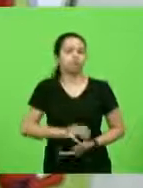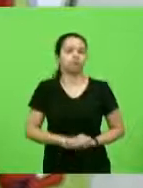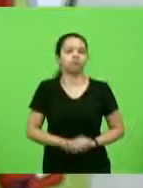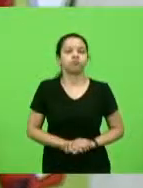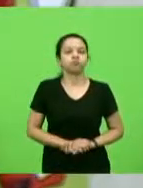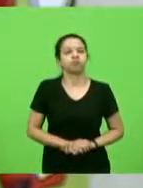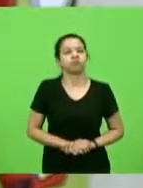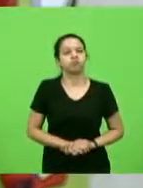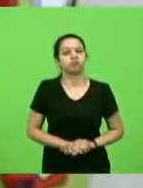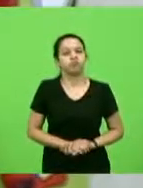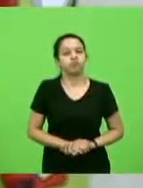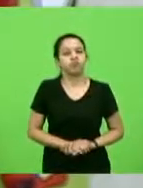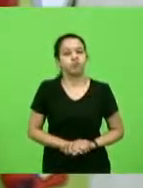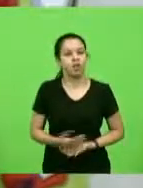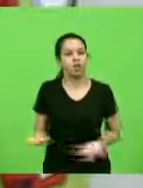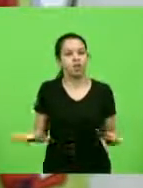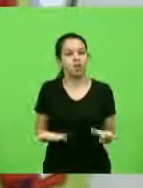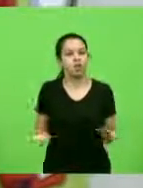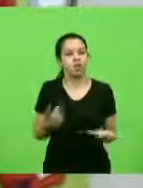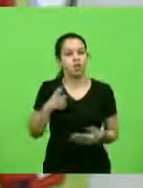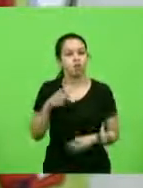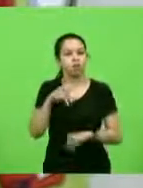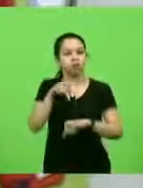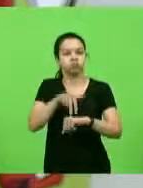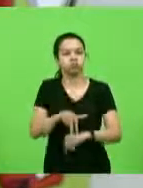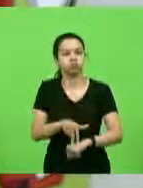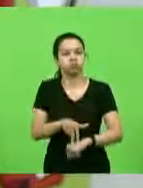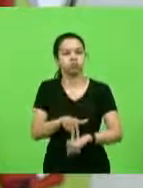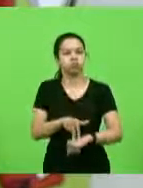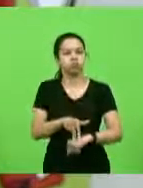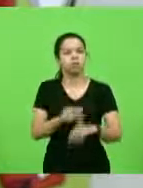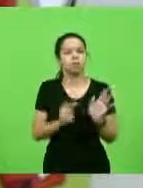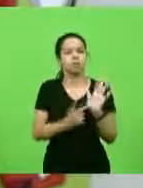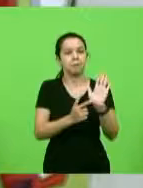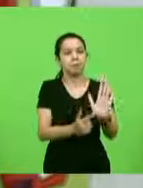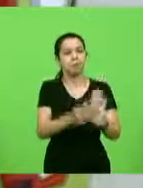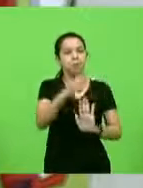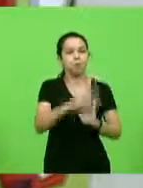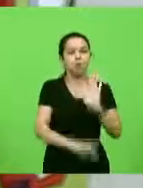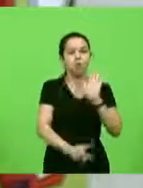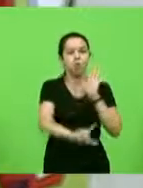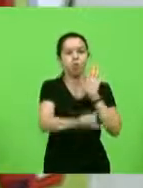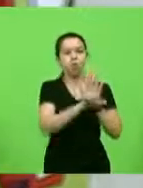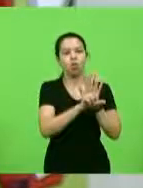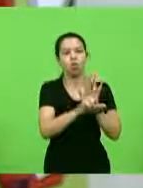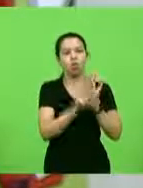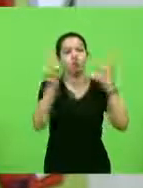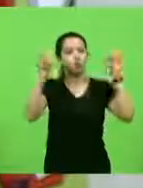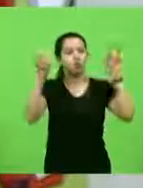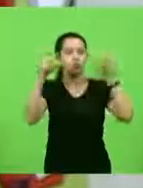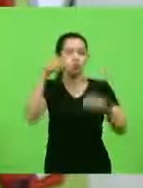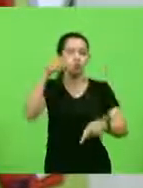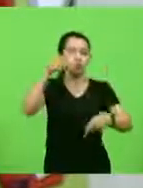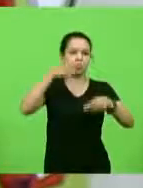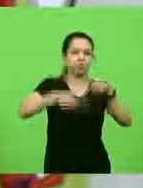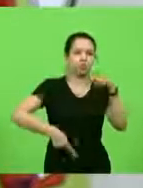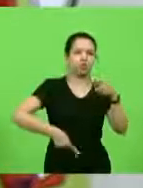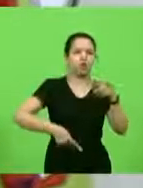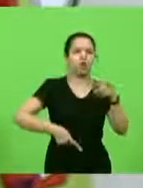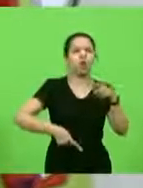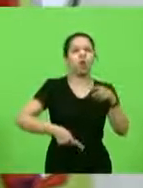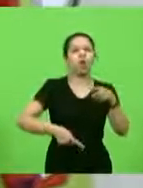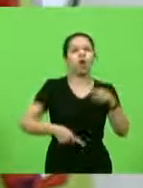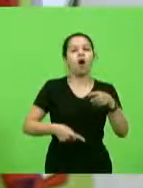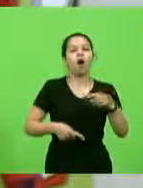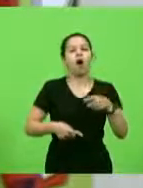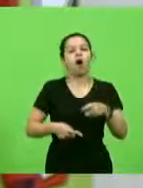faz vir à tribuna, eu apresentei um projeto de lei sobre a proibição das corridas de galgos, que são os